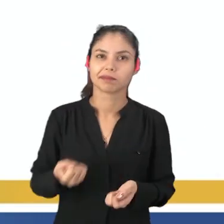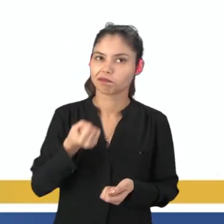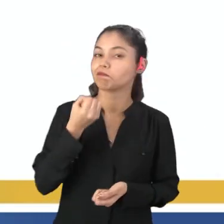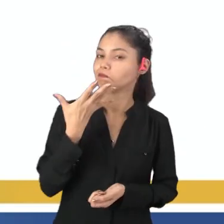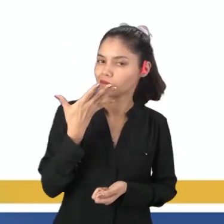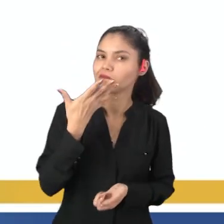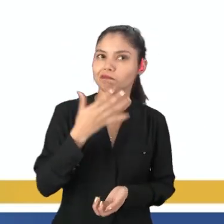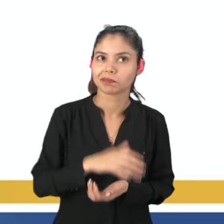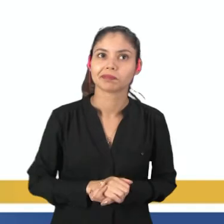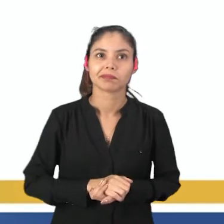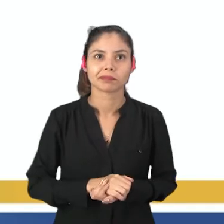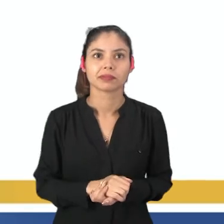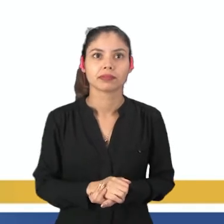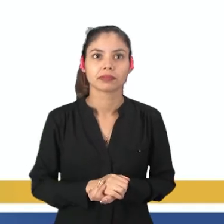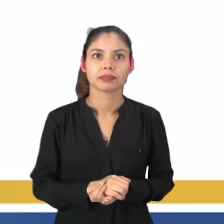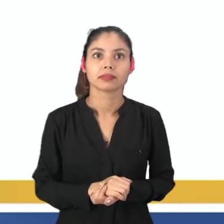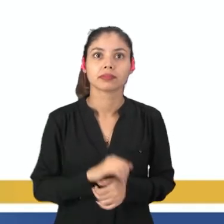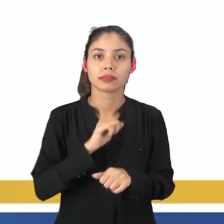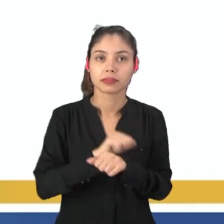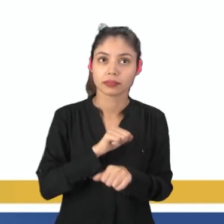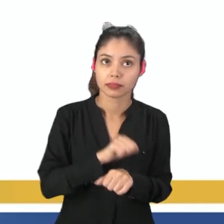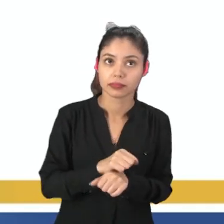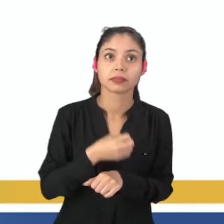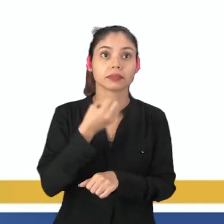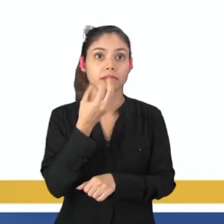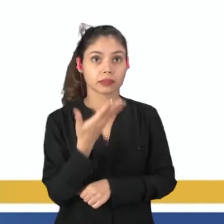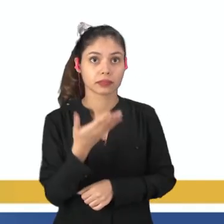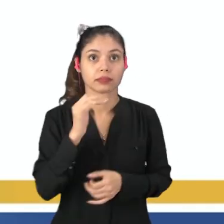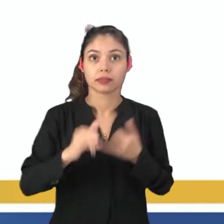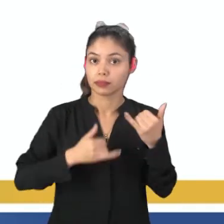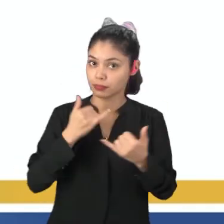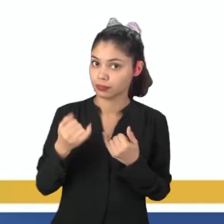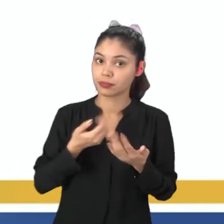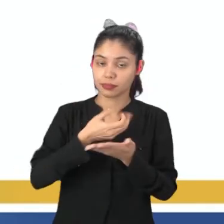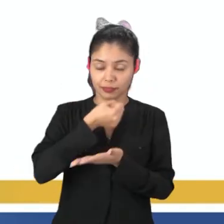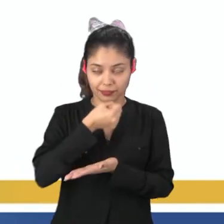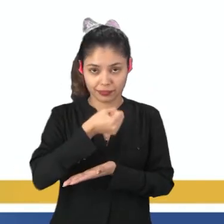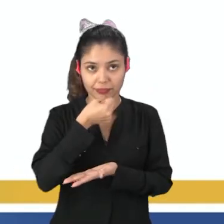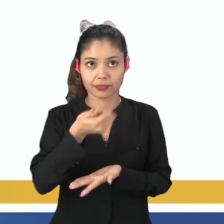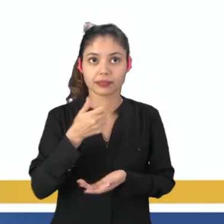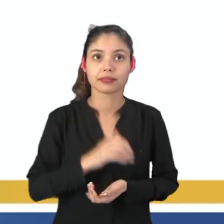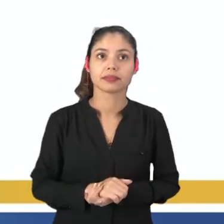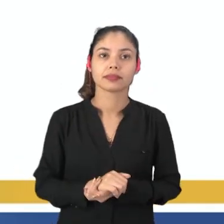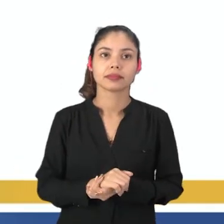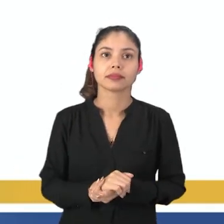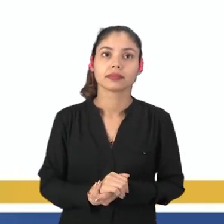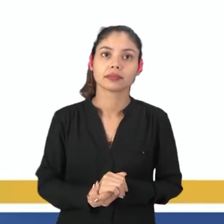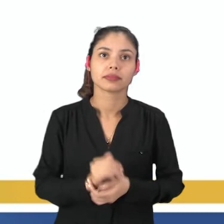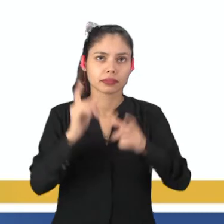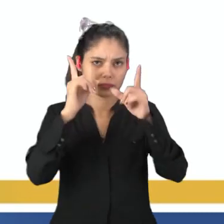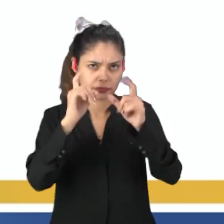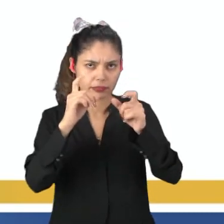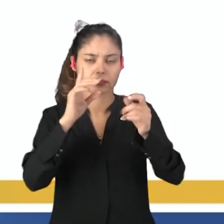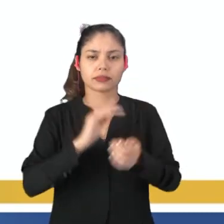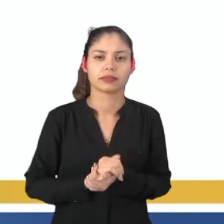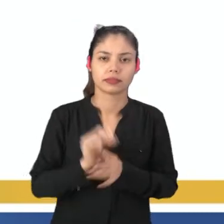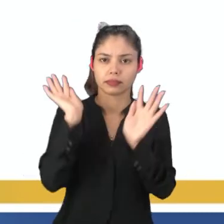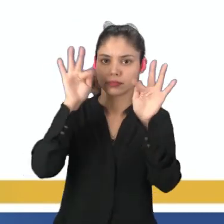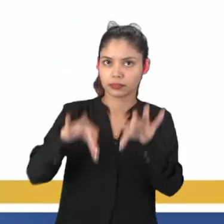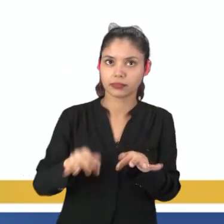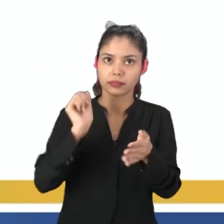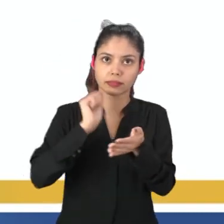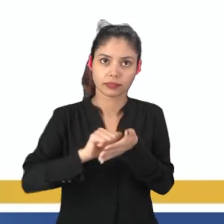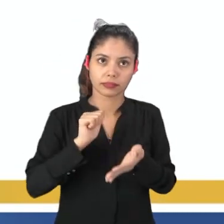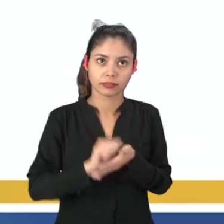incríveis Espero que seja muito divertida essas suas entrevistas Tá bom? Tire uma foto do